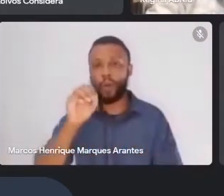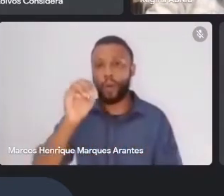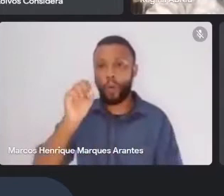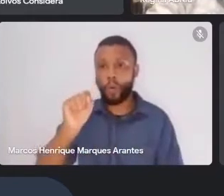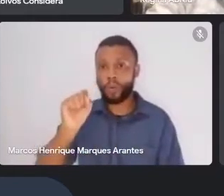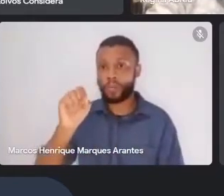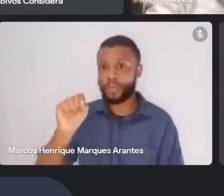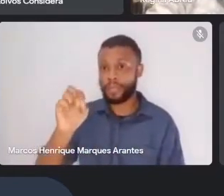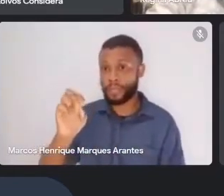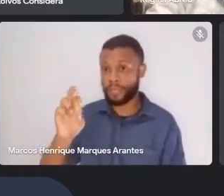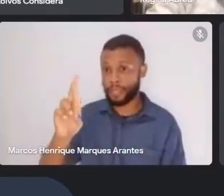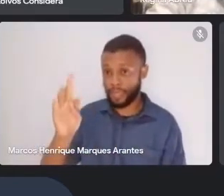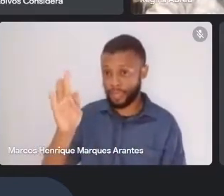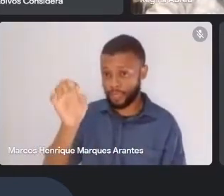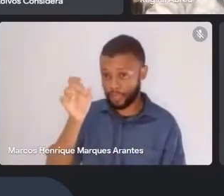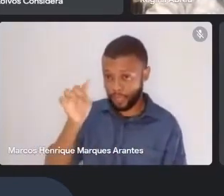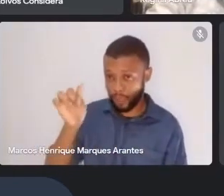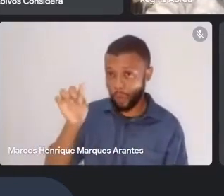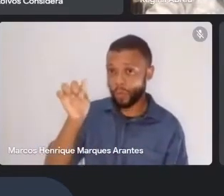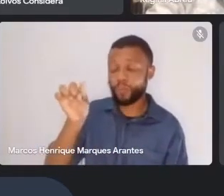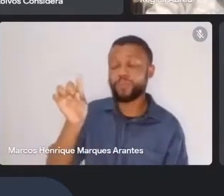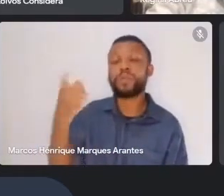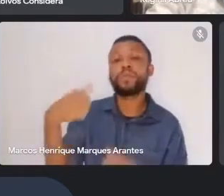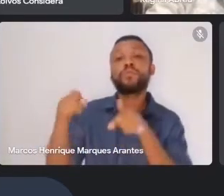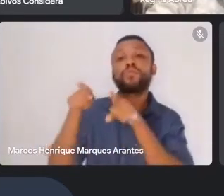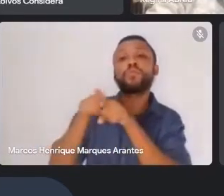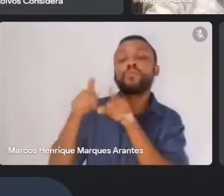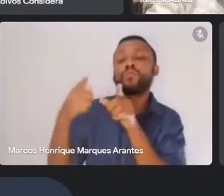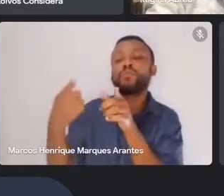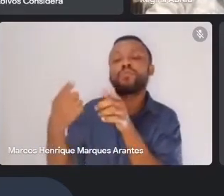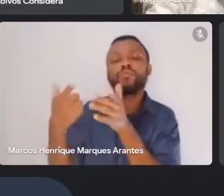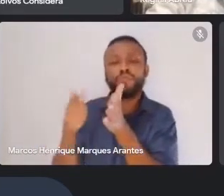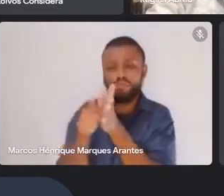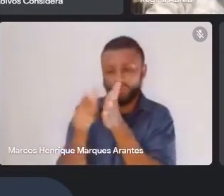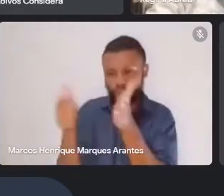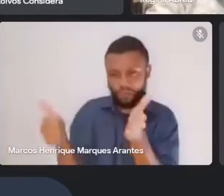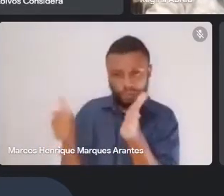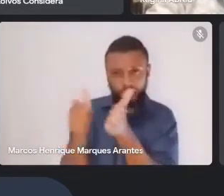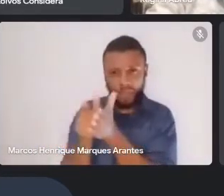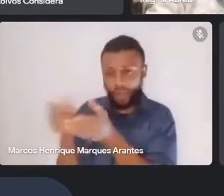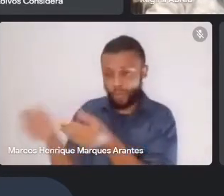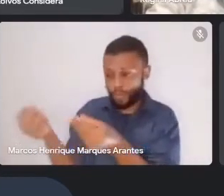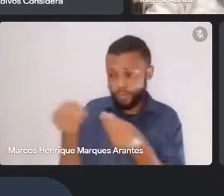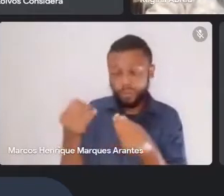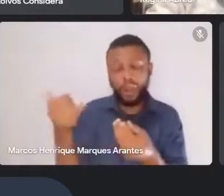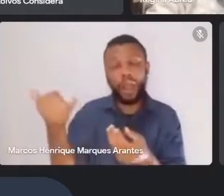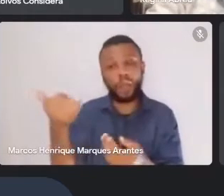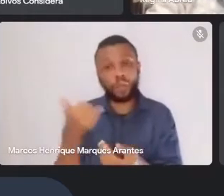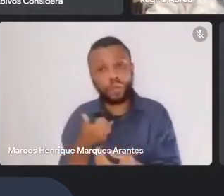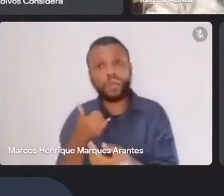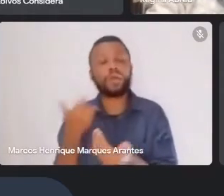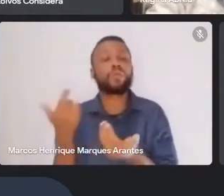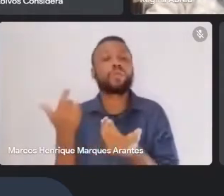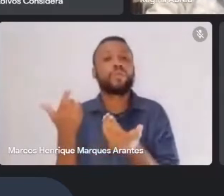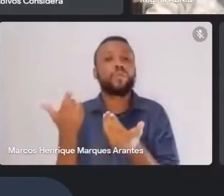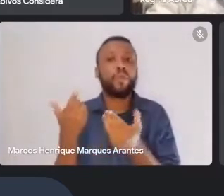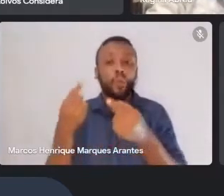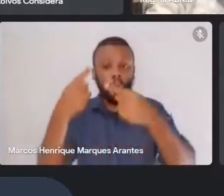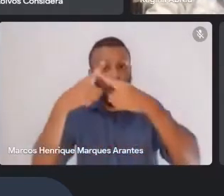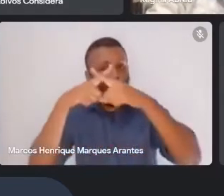recorte de jornal, anunciando um concurso literário promovido pelo Ministério da Educação